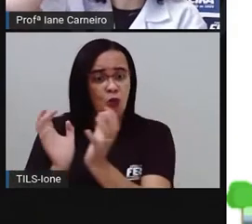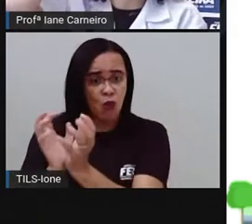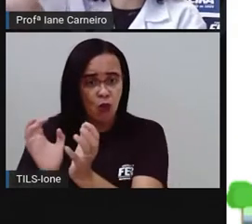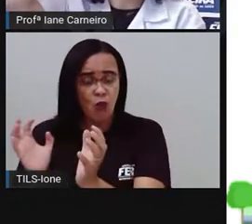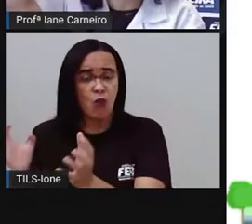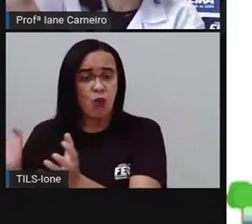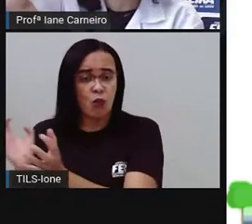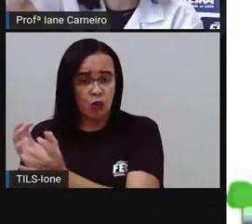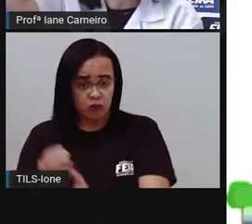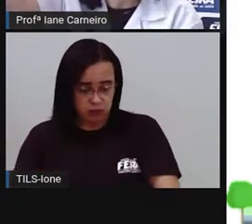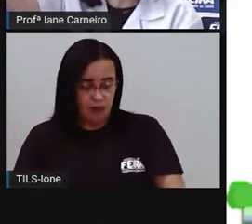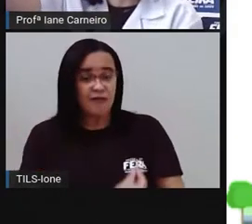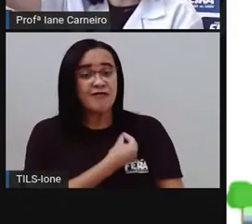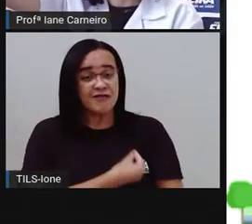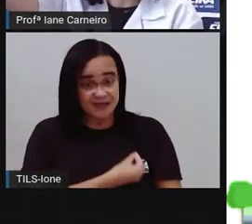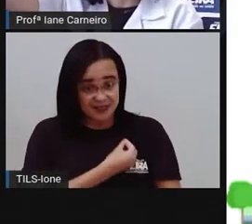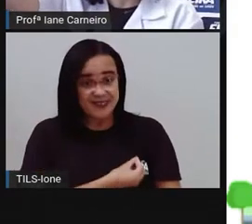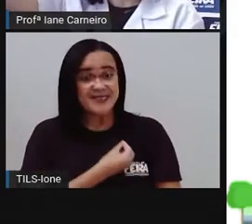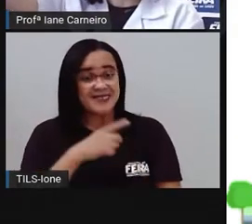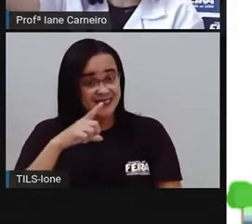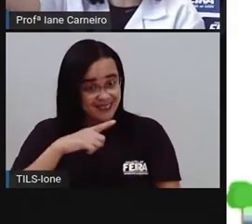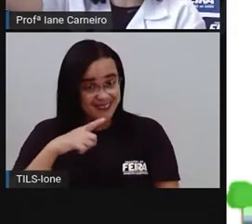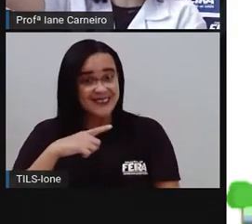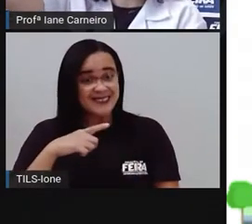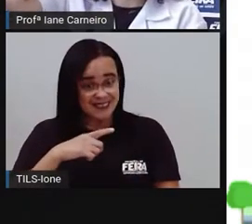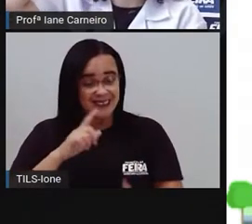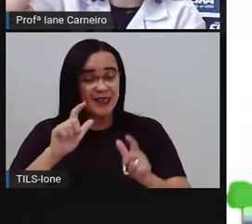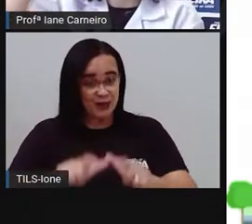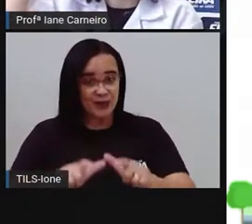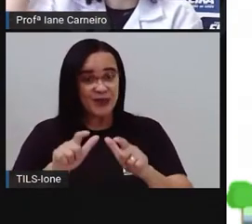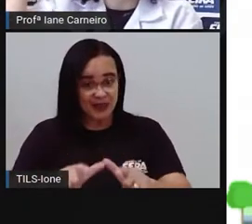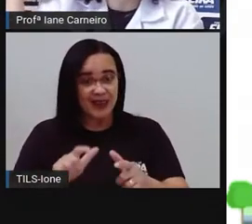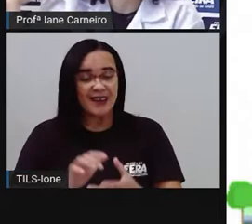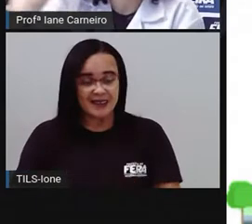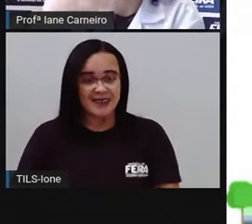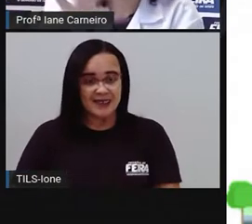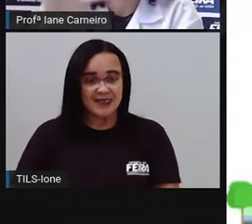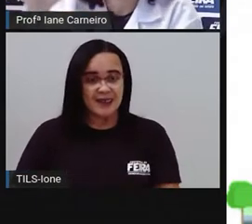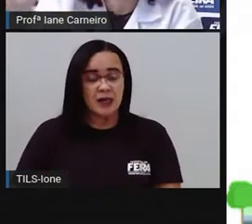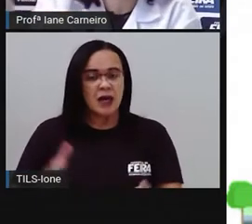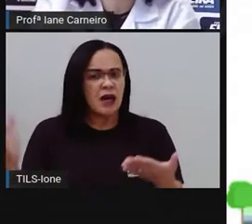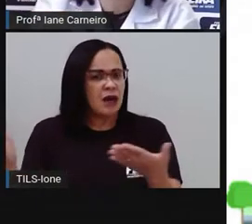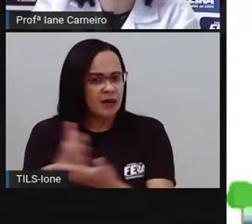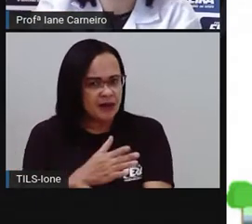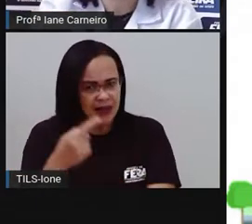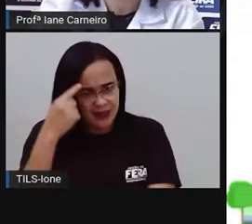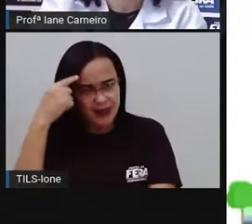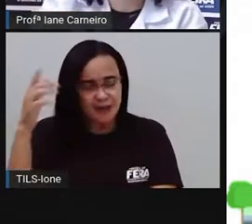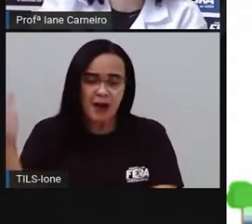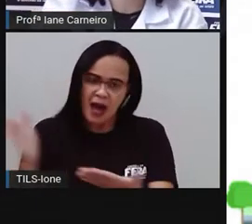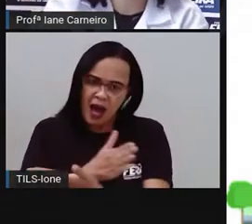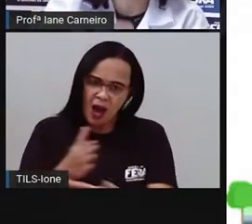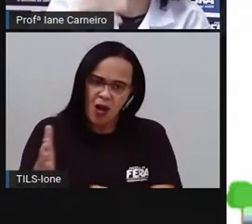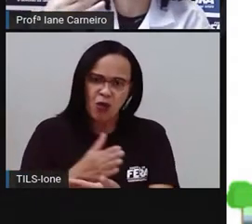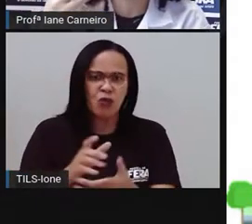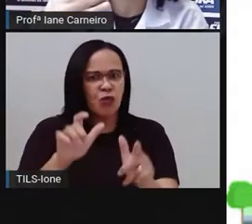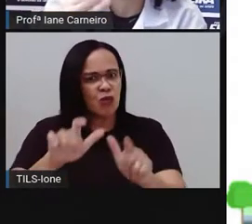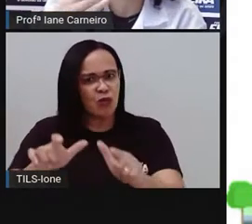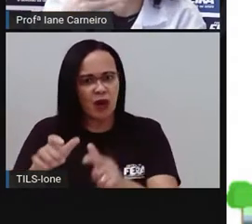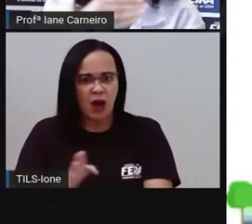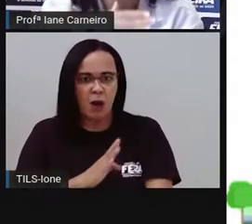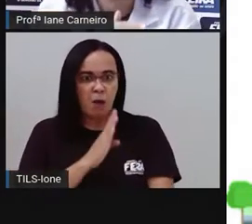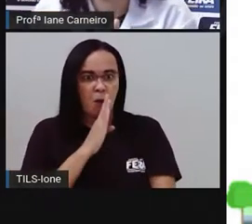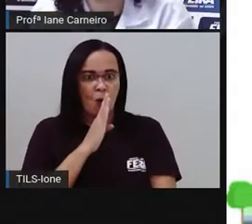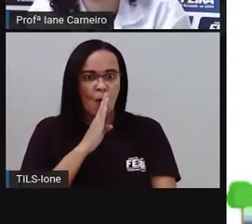das casas dos comércios, tem as pessoas também, né? Como a Pró falou, que tem bairro que fica silencioso durante o dia, né? A gente só vê o